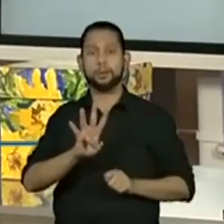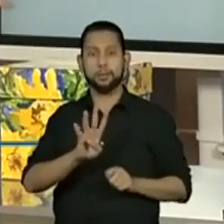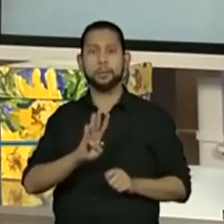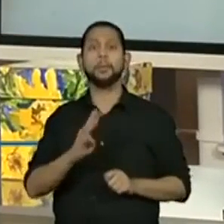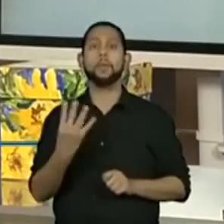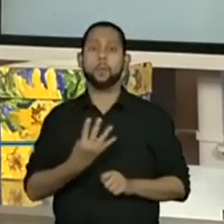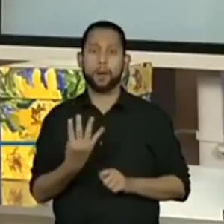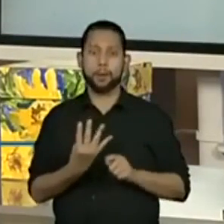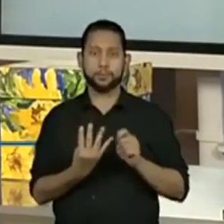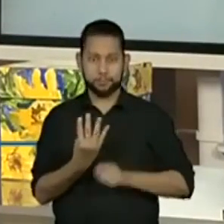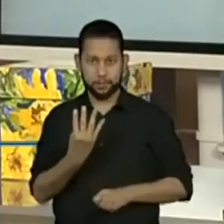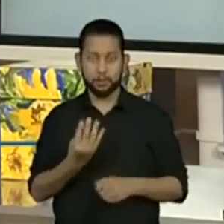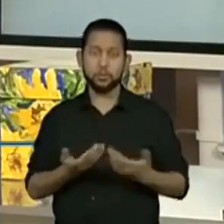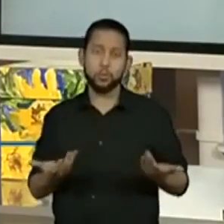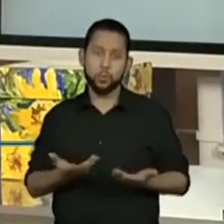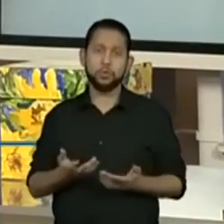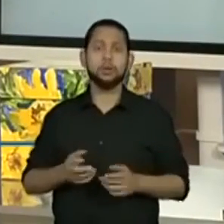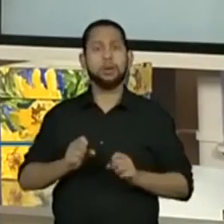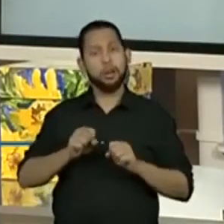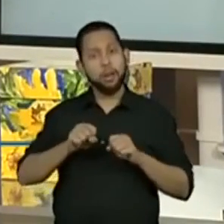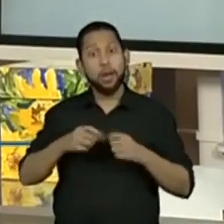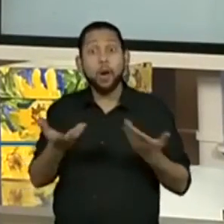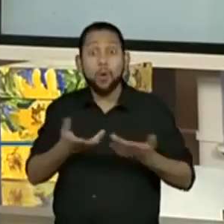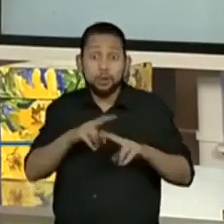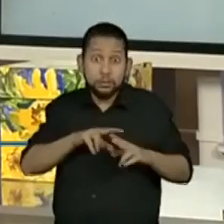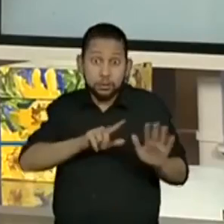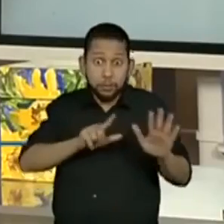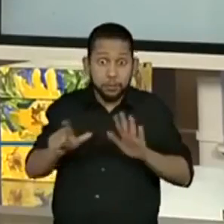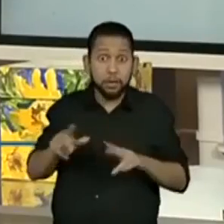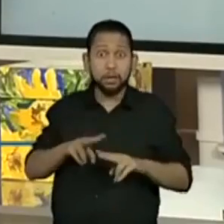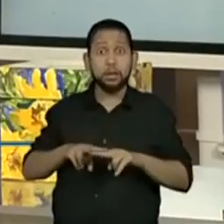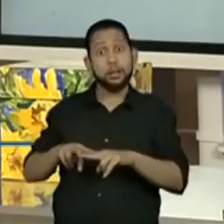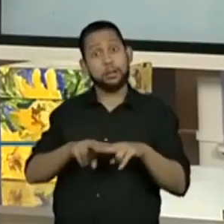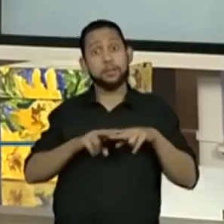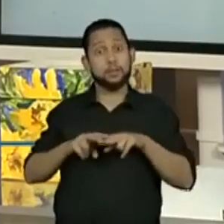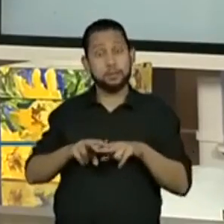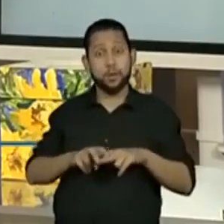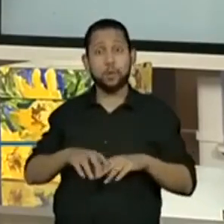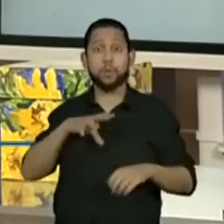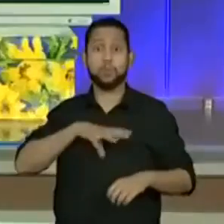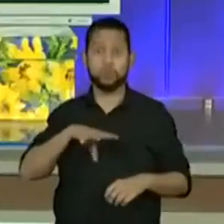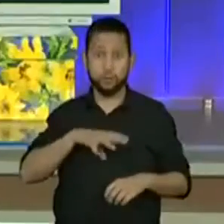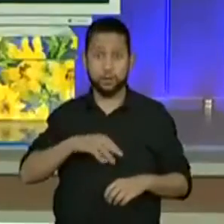portuguesa. No caso matemática, habilidade do quarto bimestre, certo?